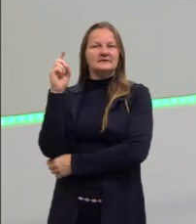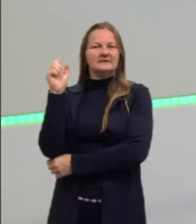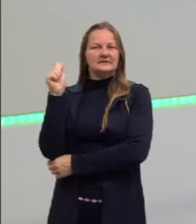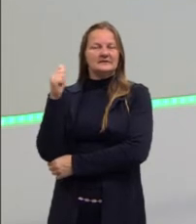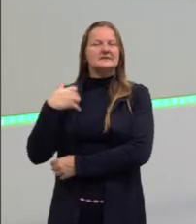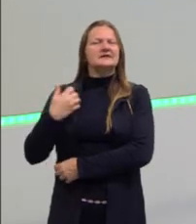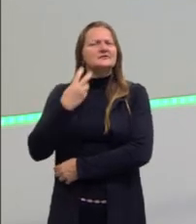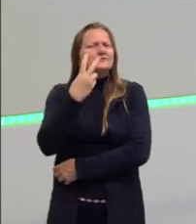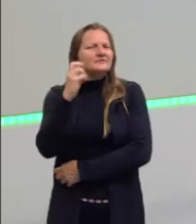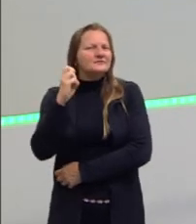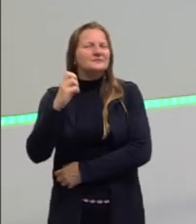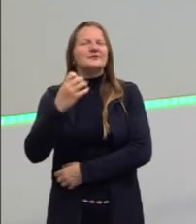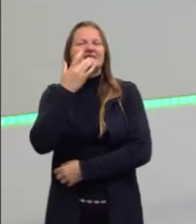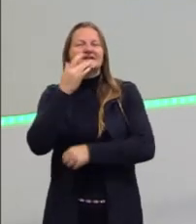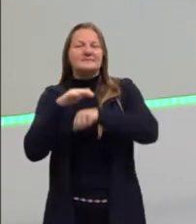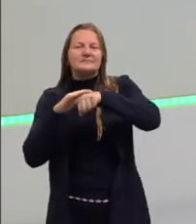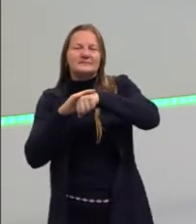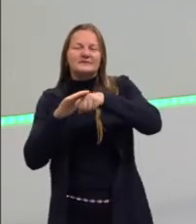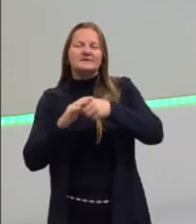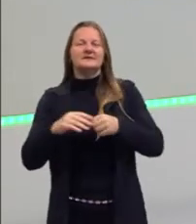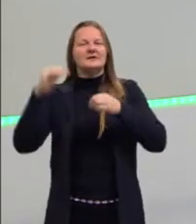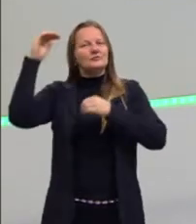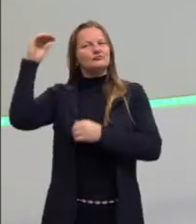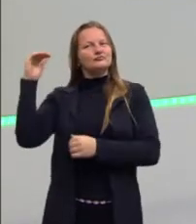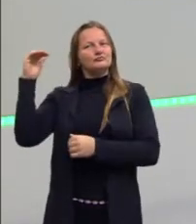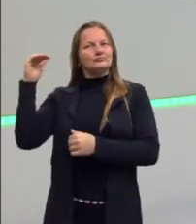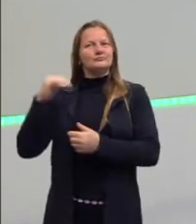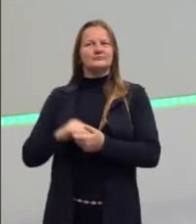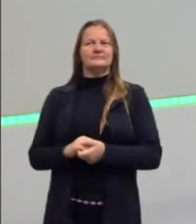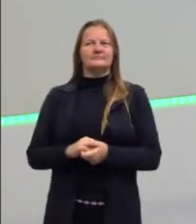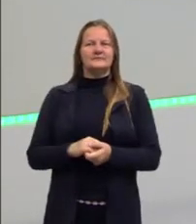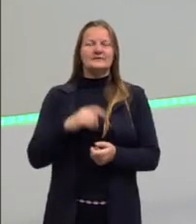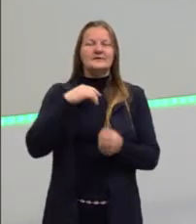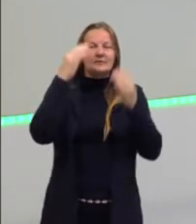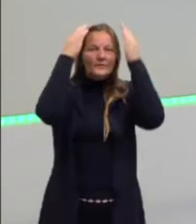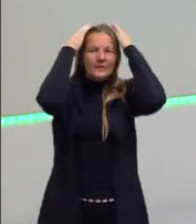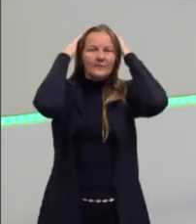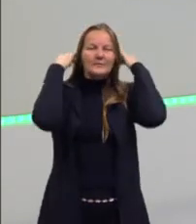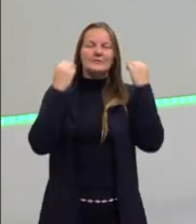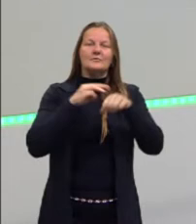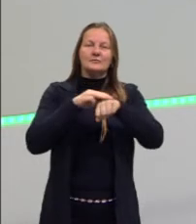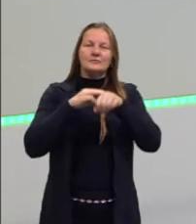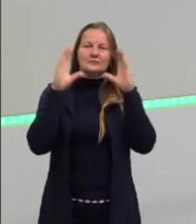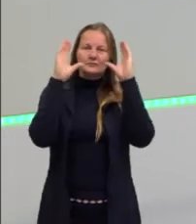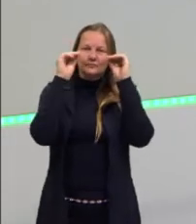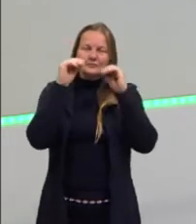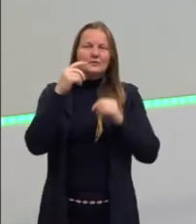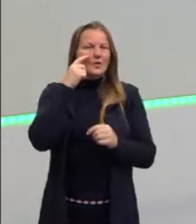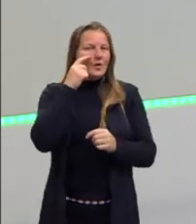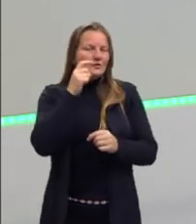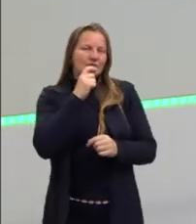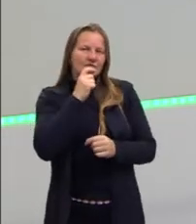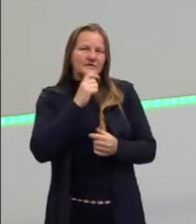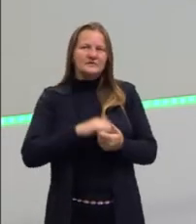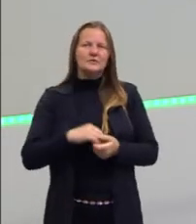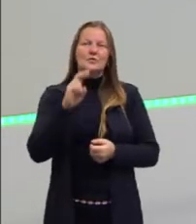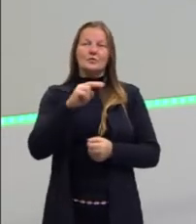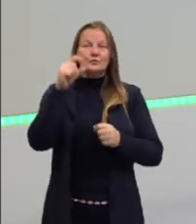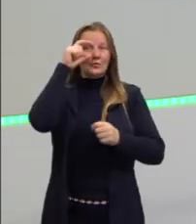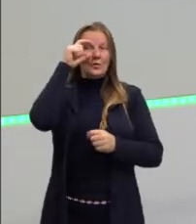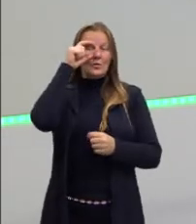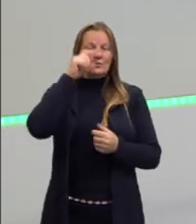anos, sou branca, de baixa estatura, cabelos castanhos escuros, olhos verdes, uso